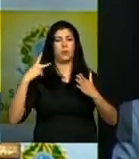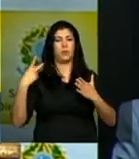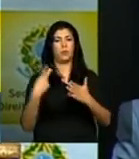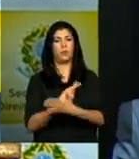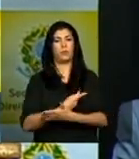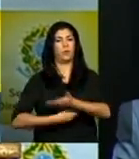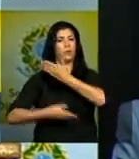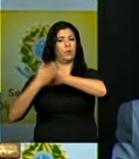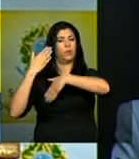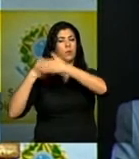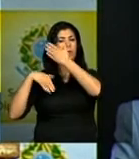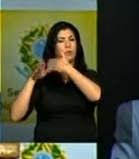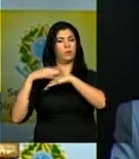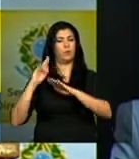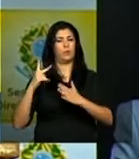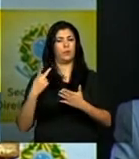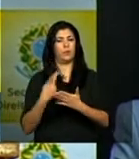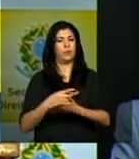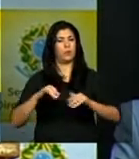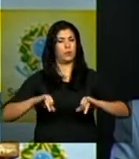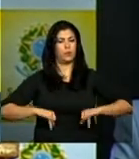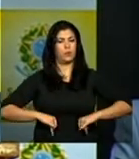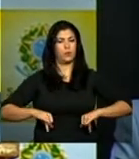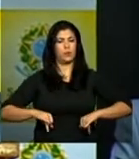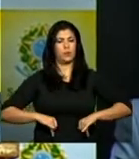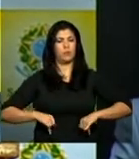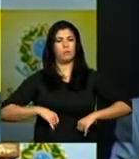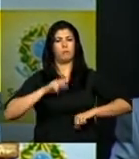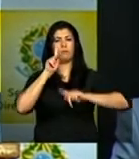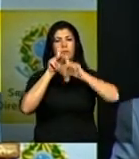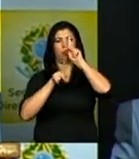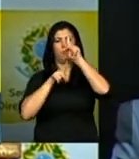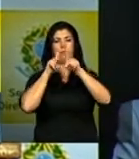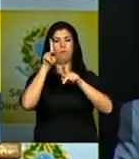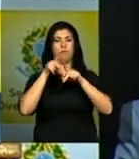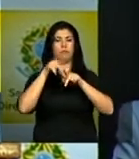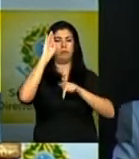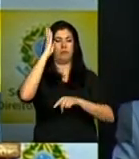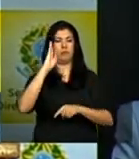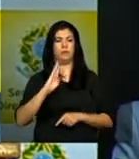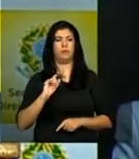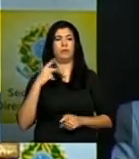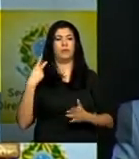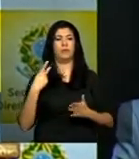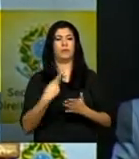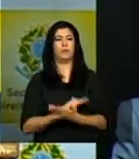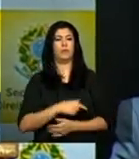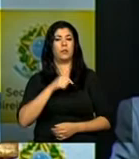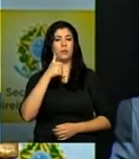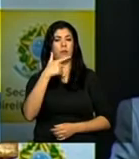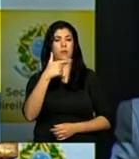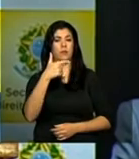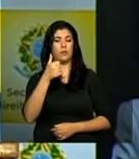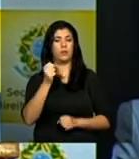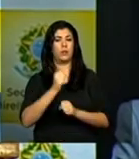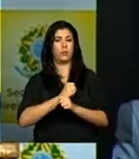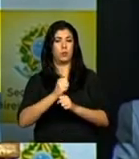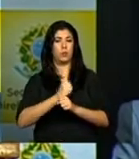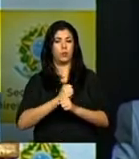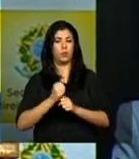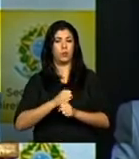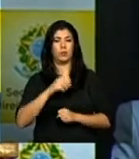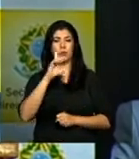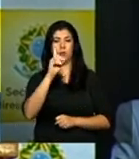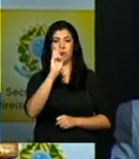tão sofrido para a população brasileira que foram os 21 anos da ditadura civil